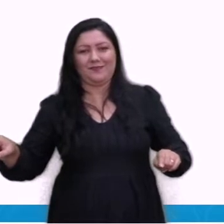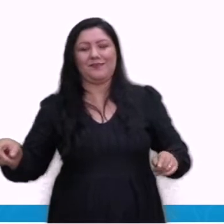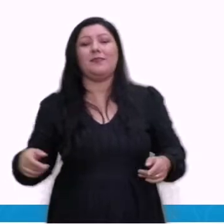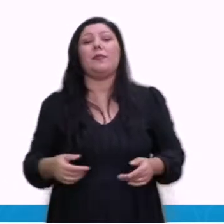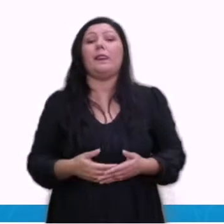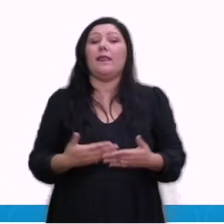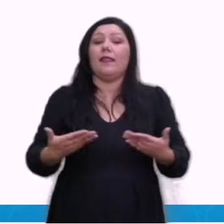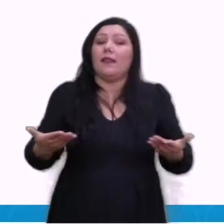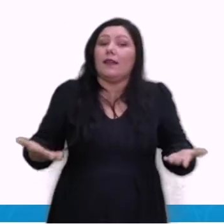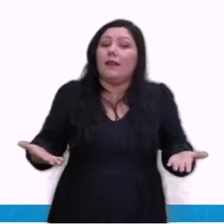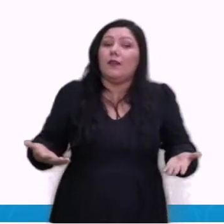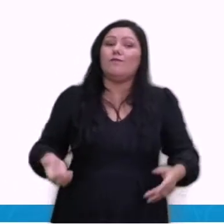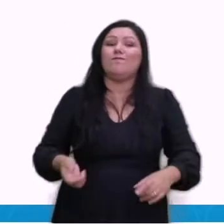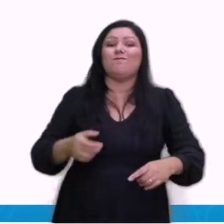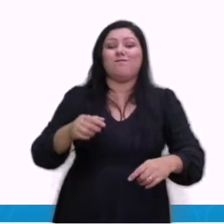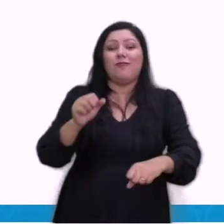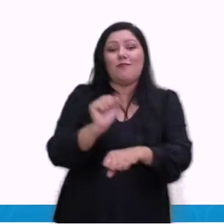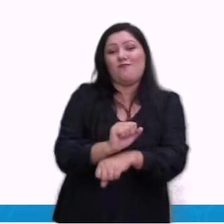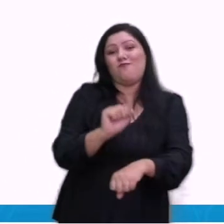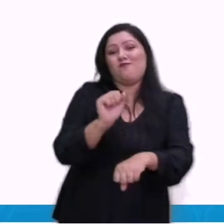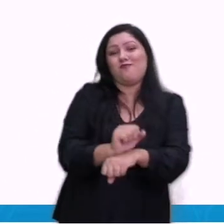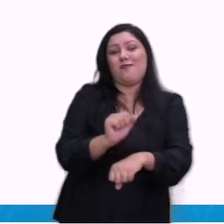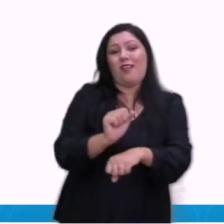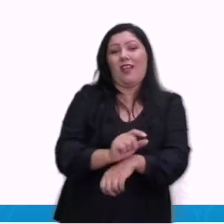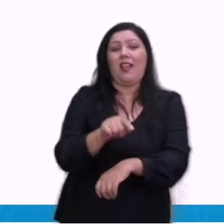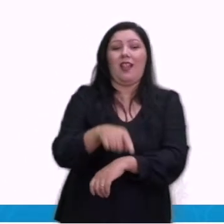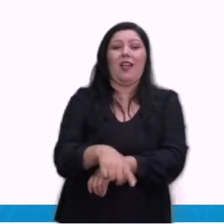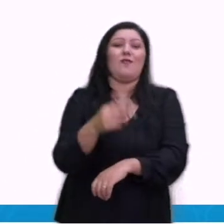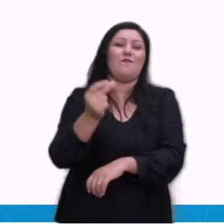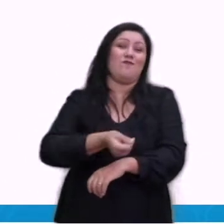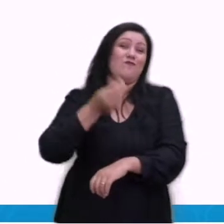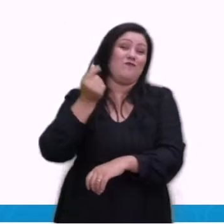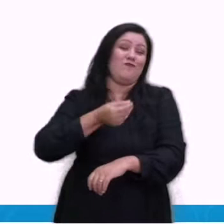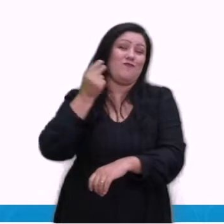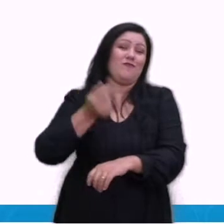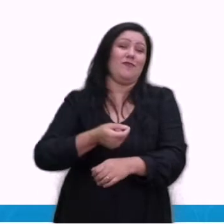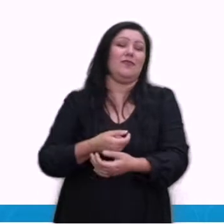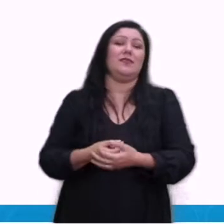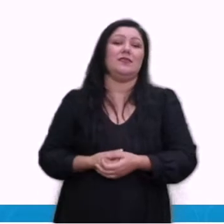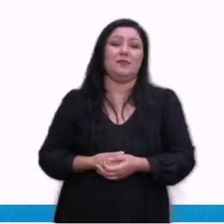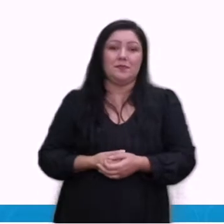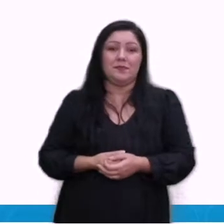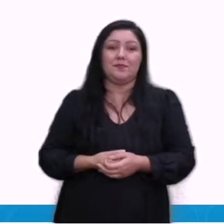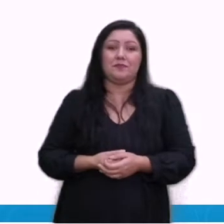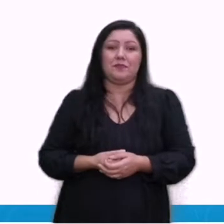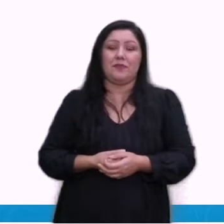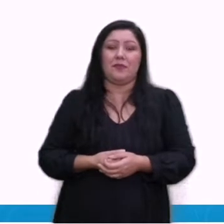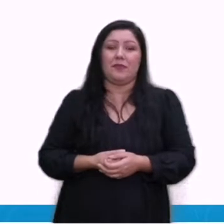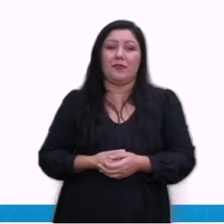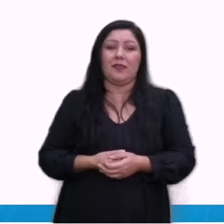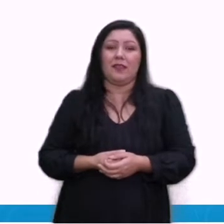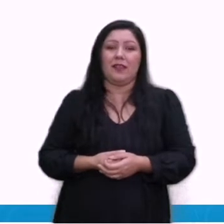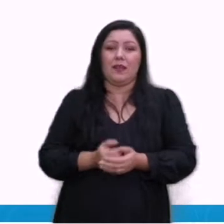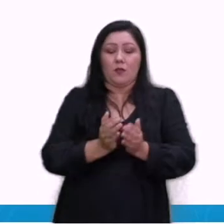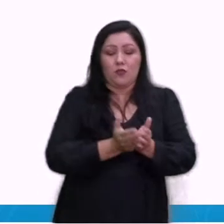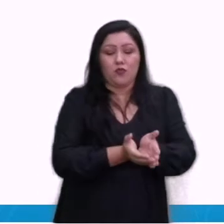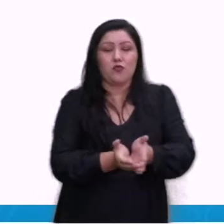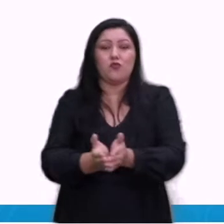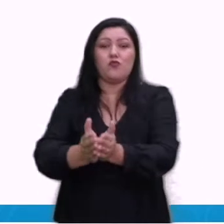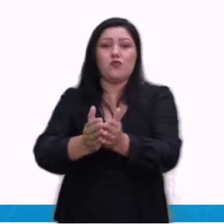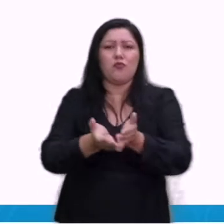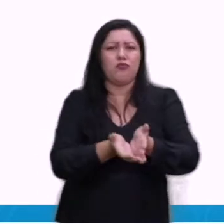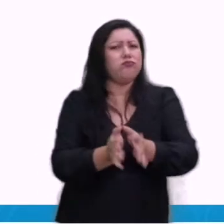sair aqui no Oceano Atlântico. Então, é uma via marítima